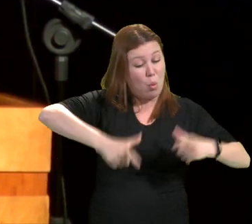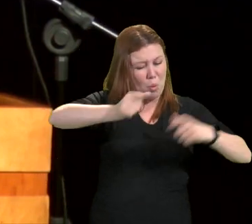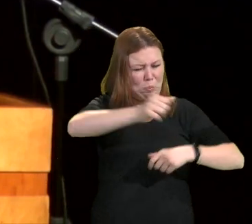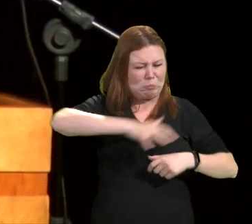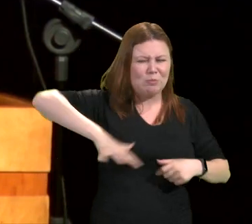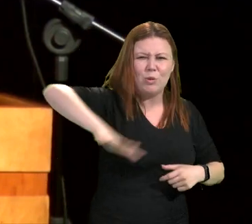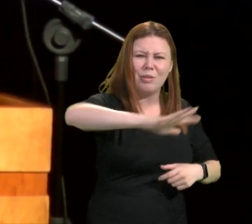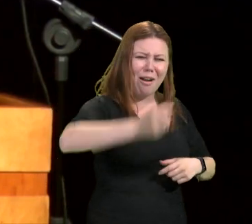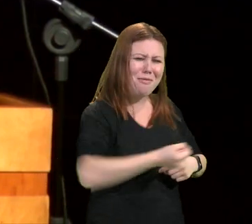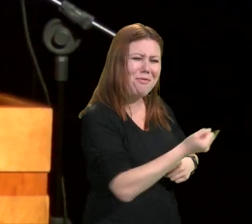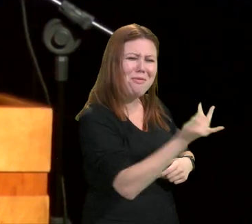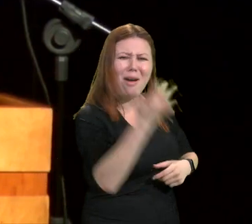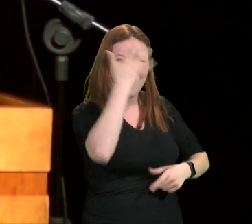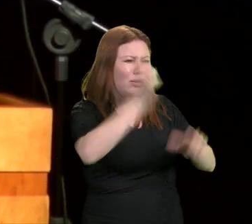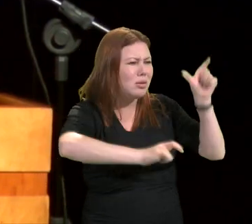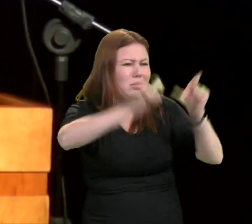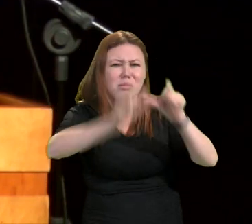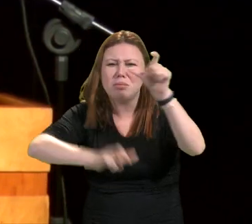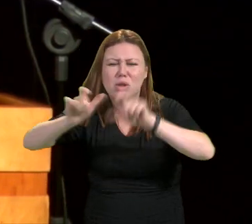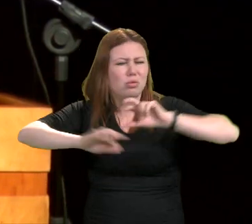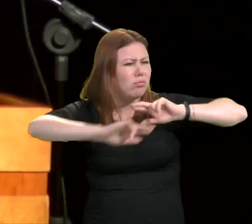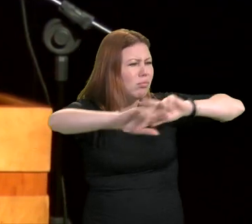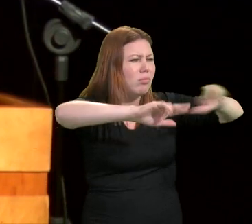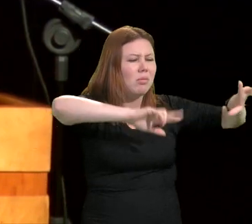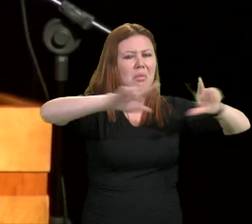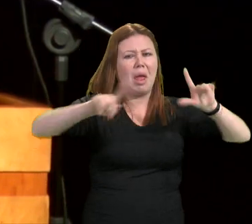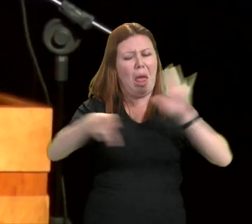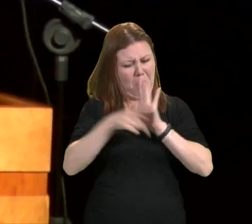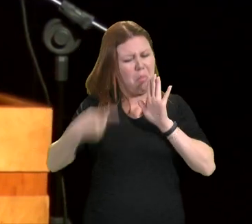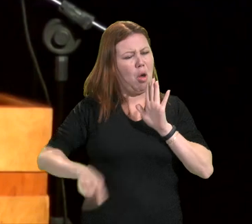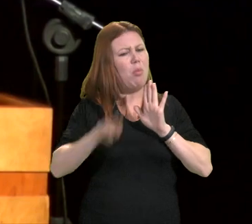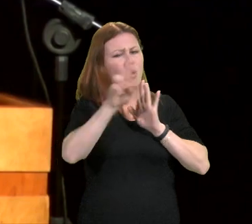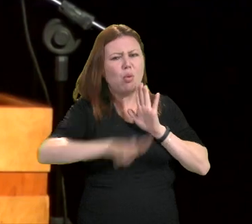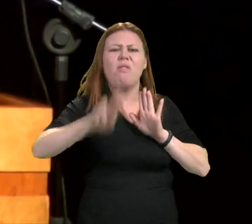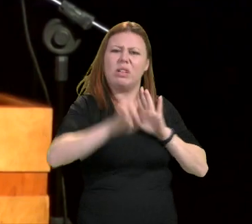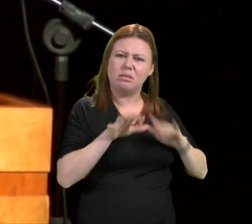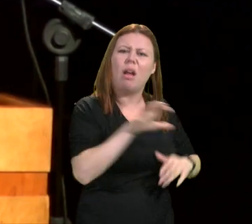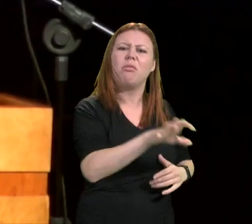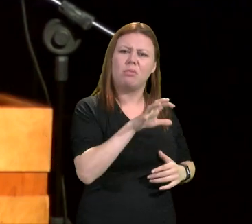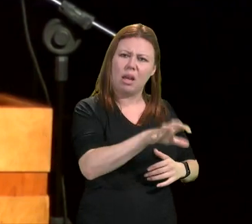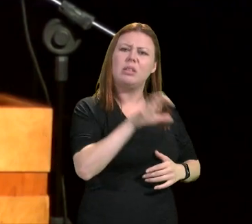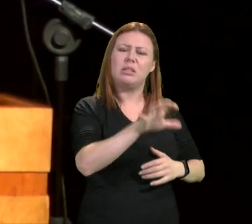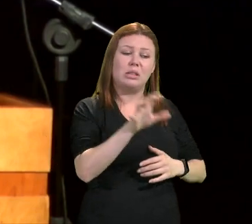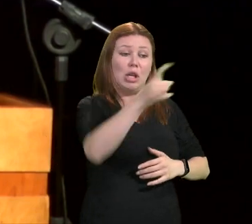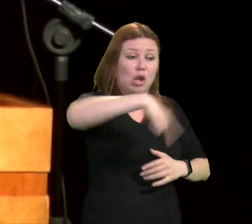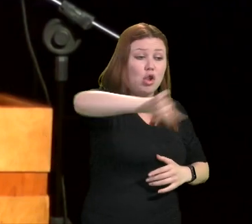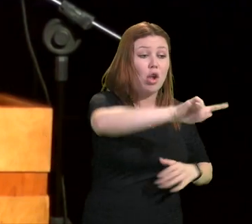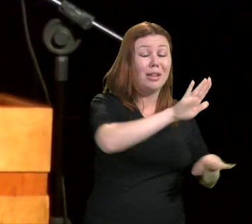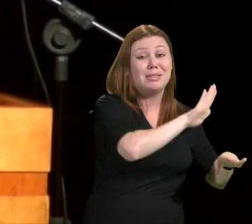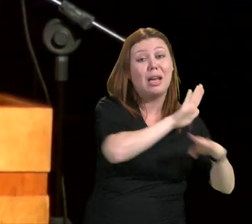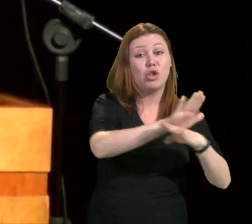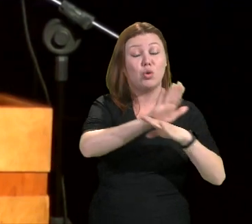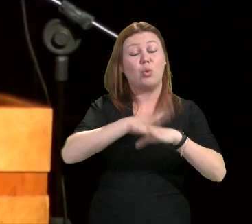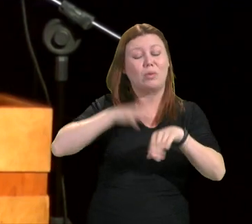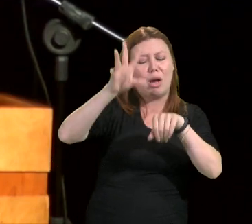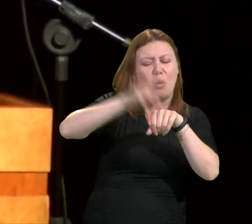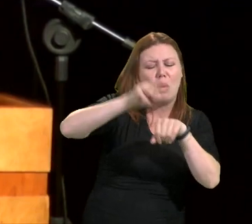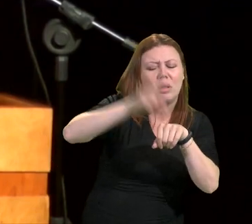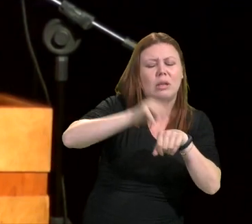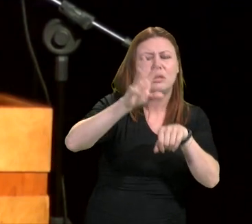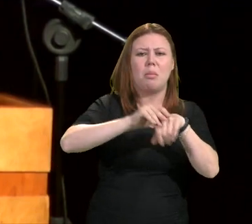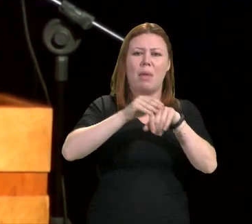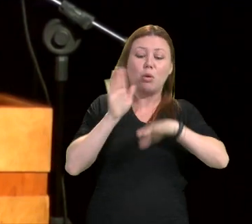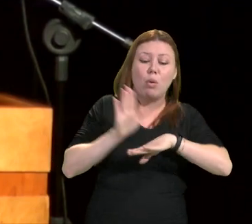diversificado, razão de ser da universidade, com a qual contribuímos com a criação do conhecimento e a construção de